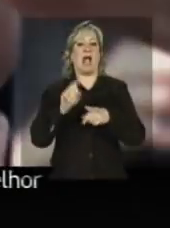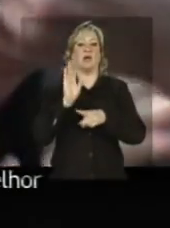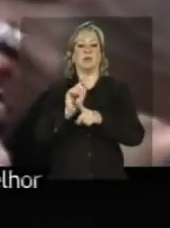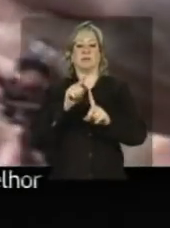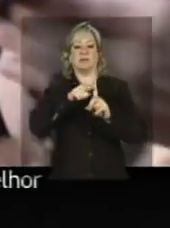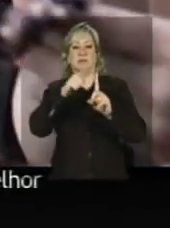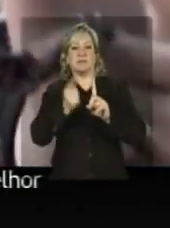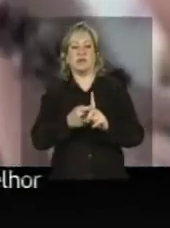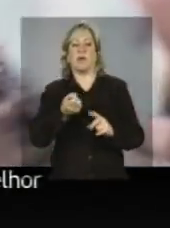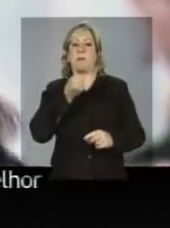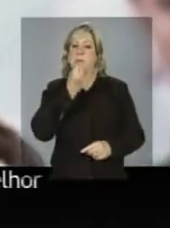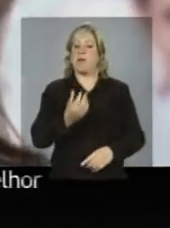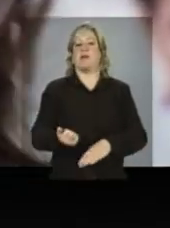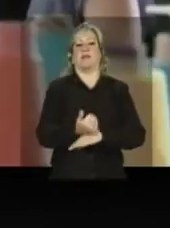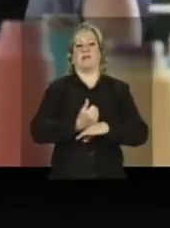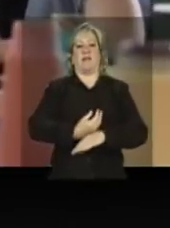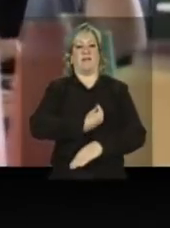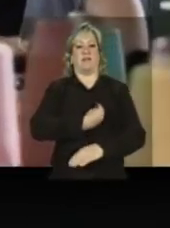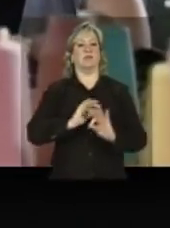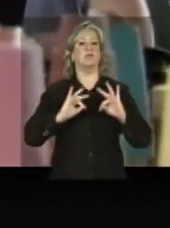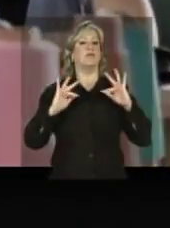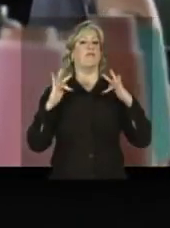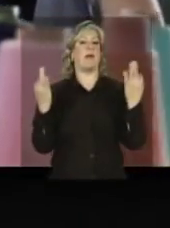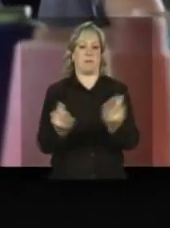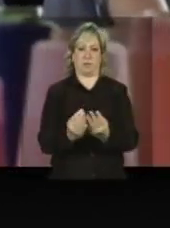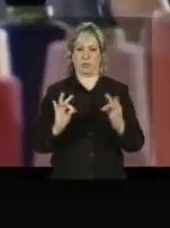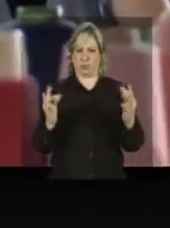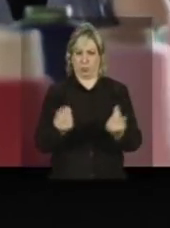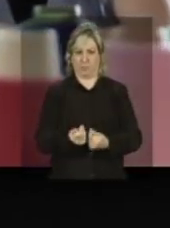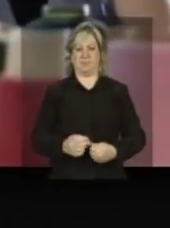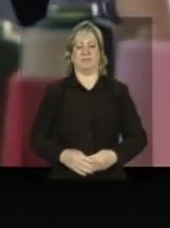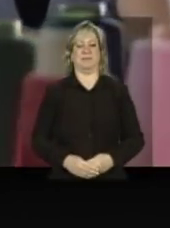e assim garantir um futuro melhor para toda a família.